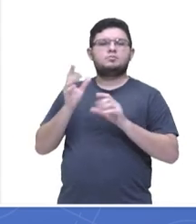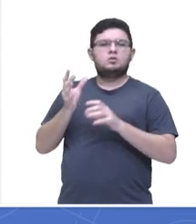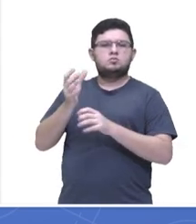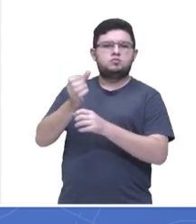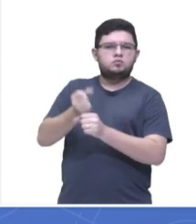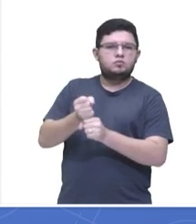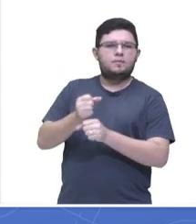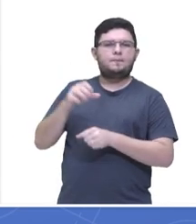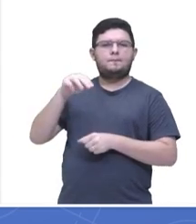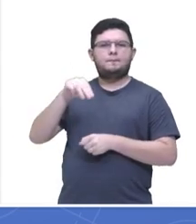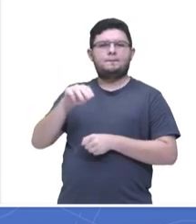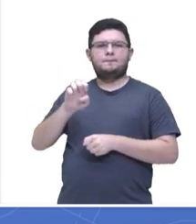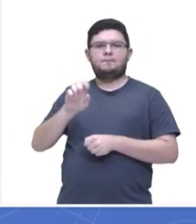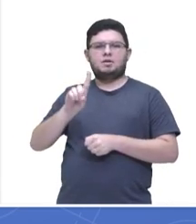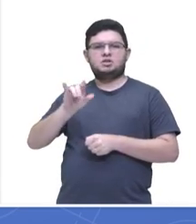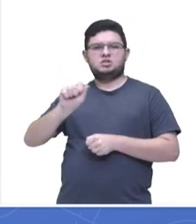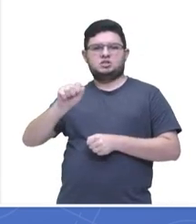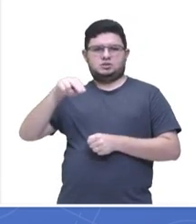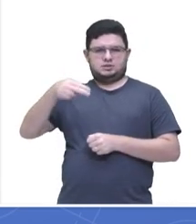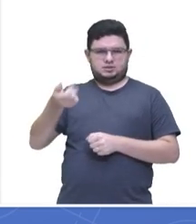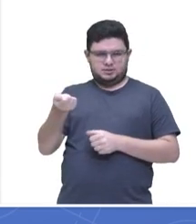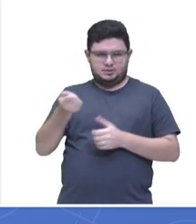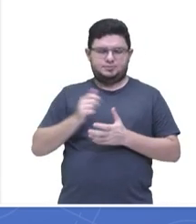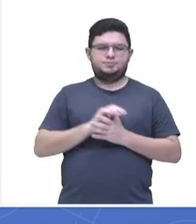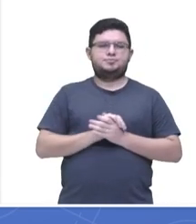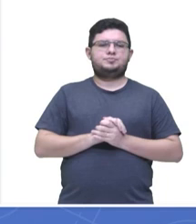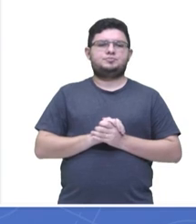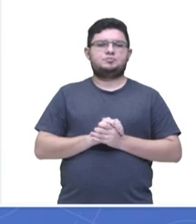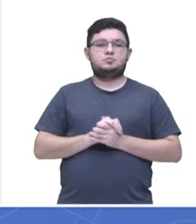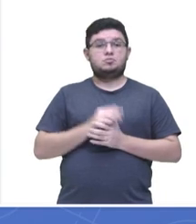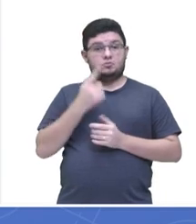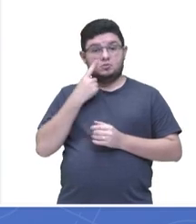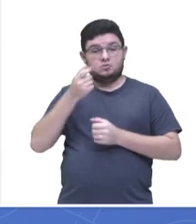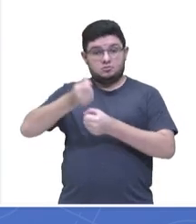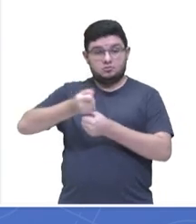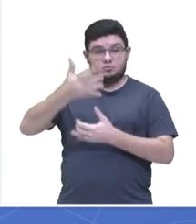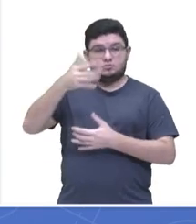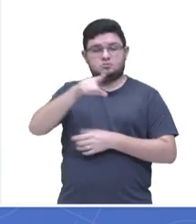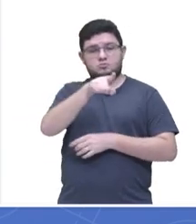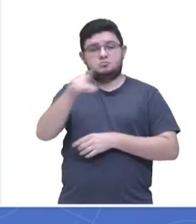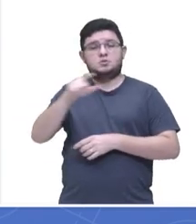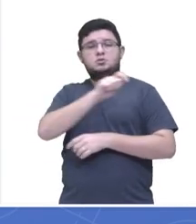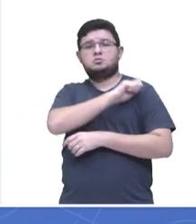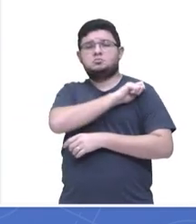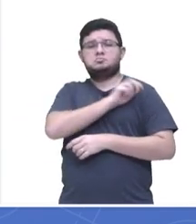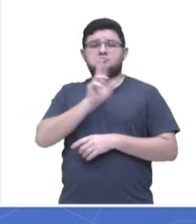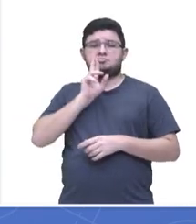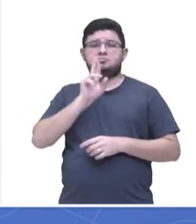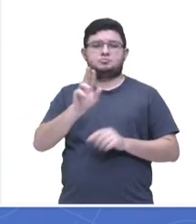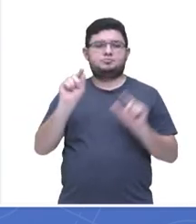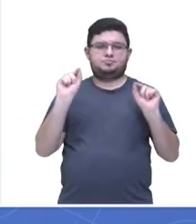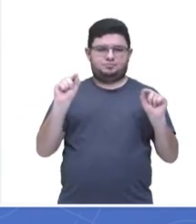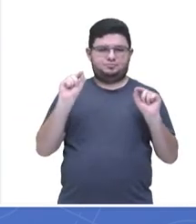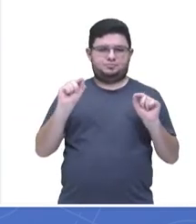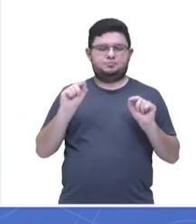as respostas de vocês no nosso chat. Vejamos. Nós temos então aqui a questão 13, beleza?